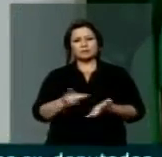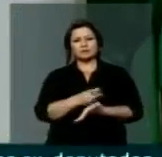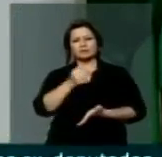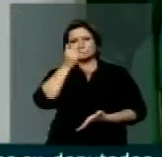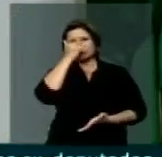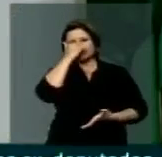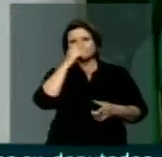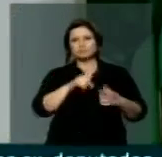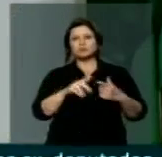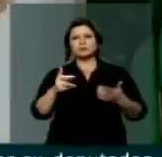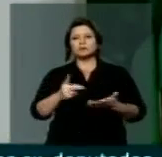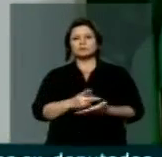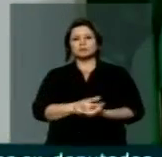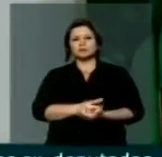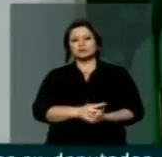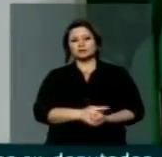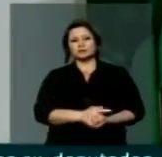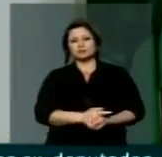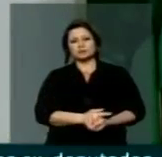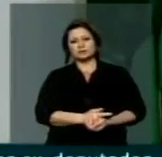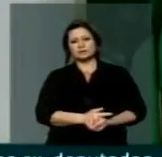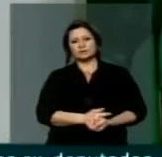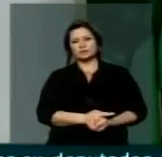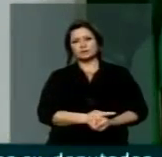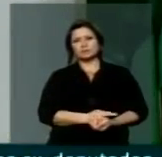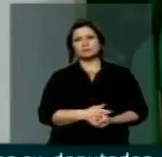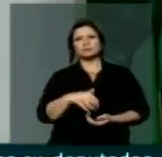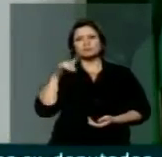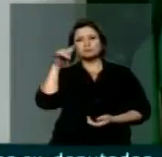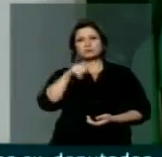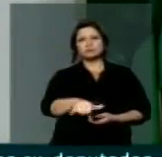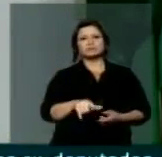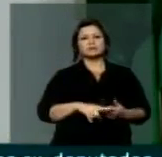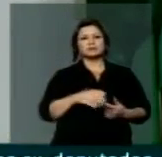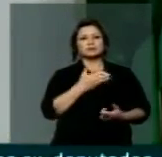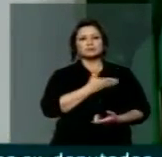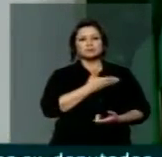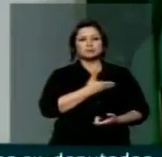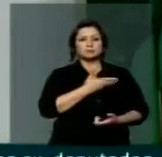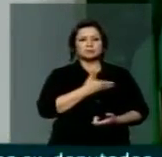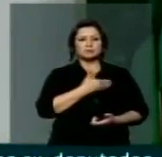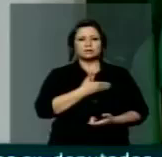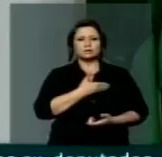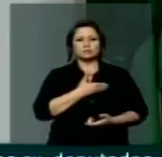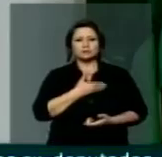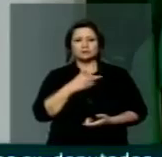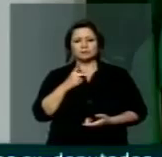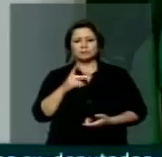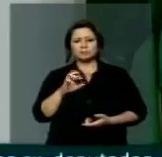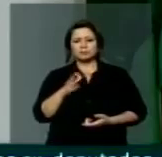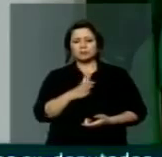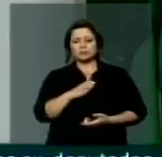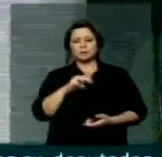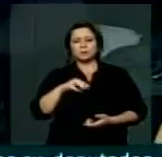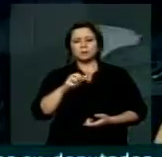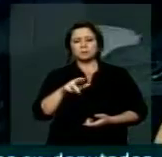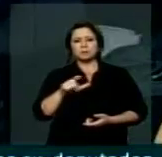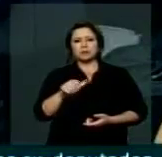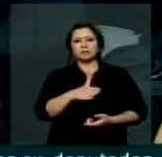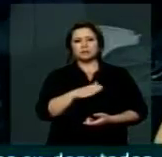vitimados naquela inexplicável situação. Nossos amigos Percol, Marcelo,